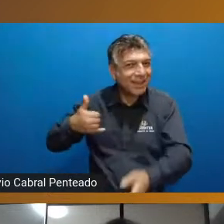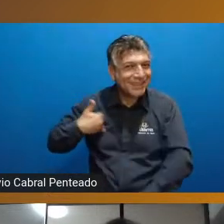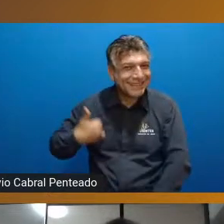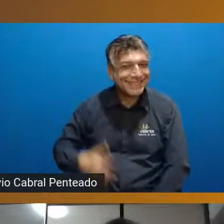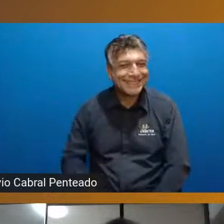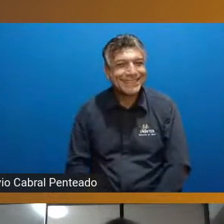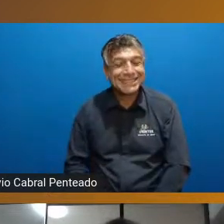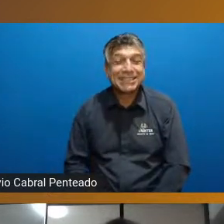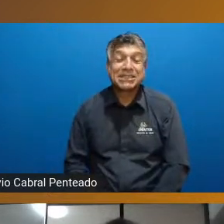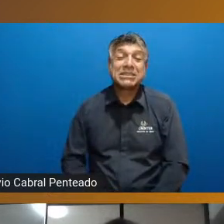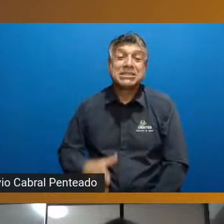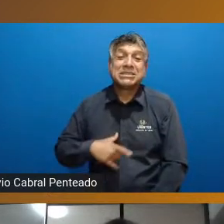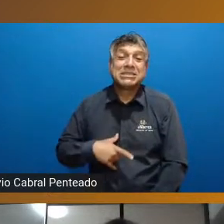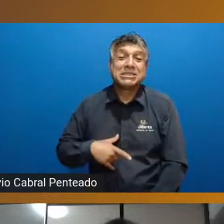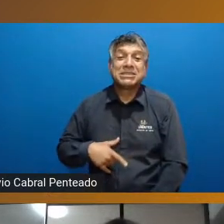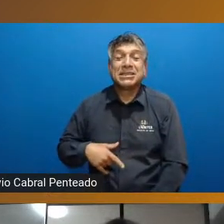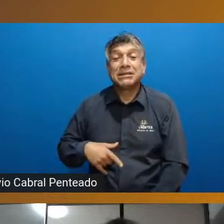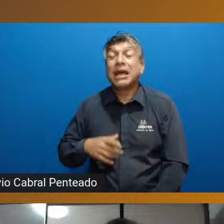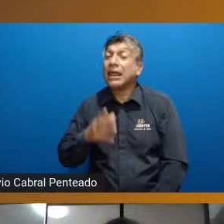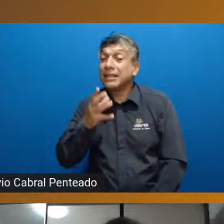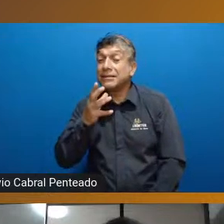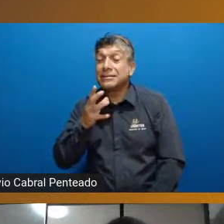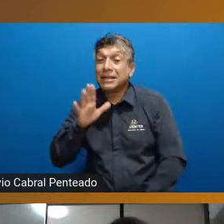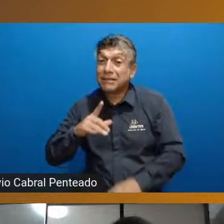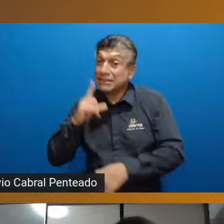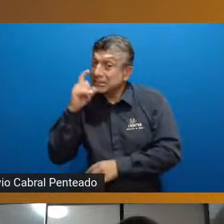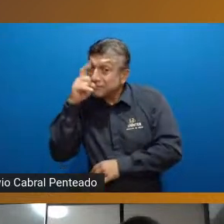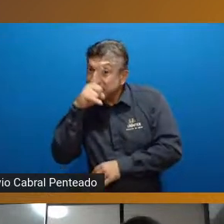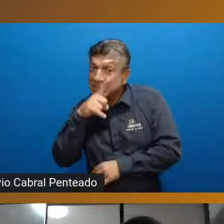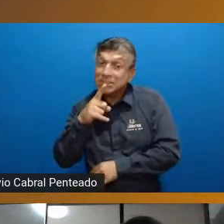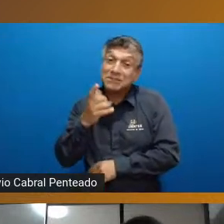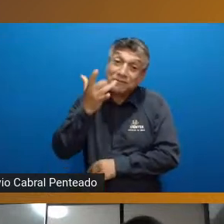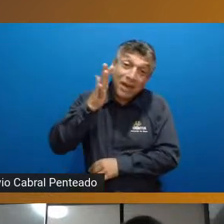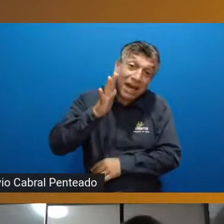com maior ou menor facilidade mas é possível